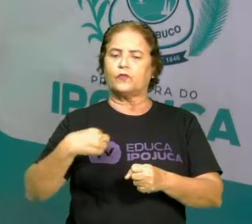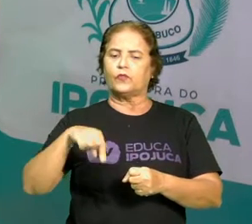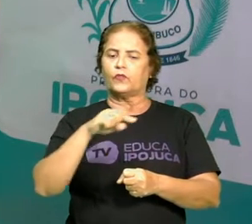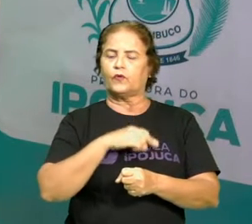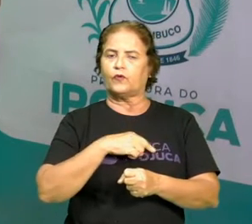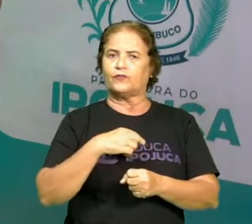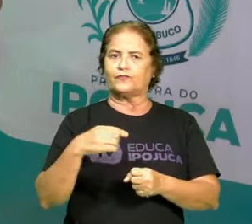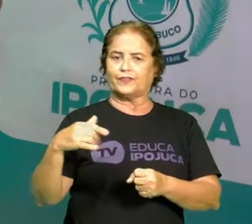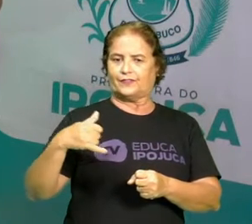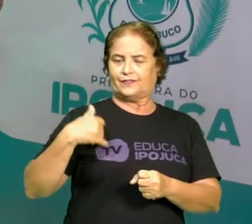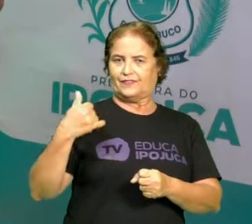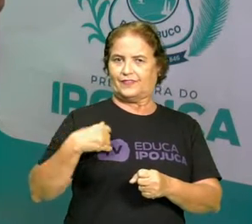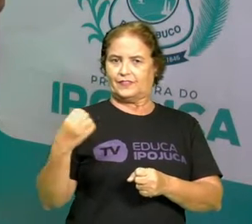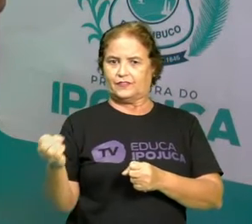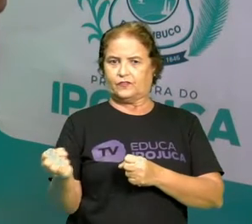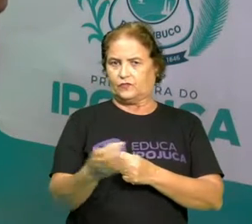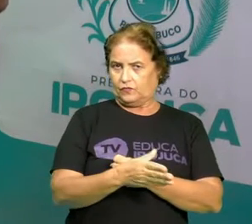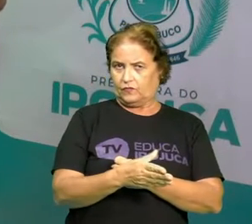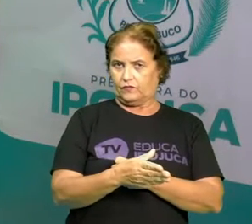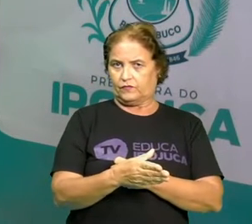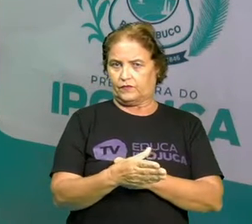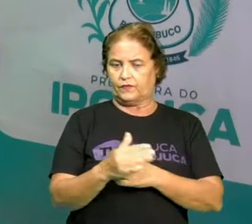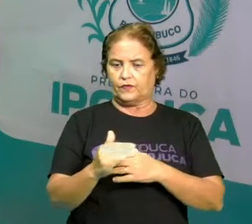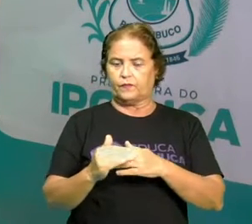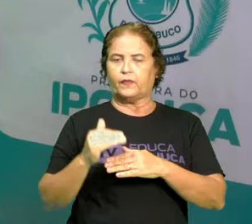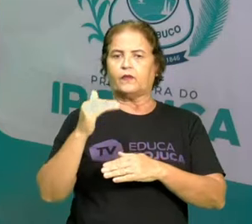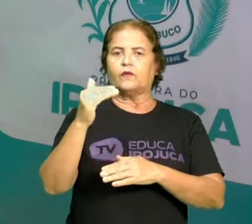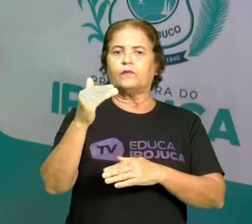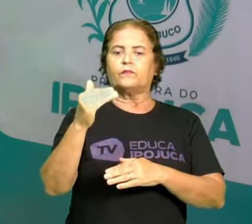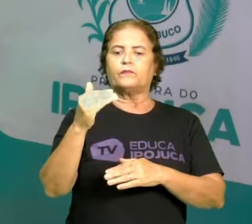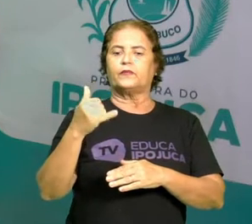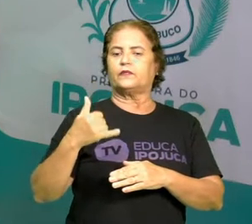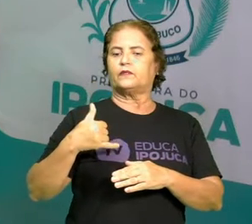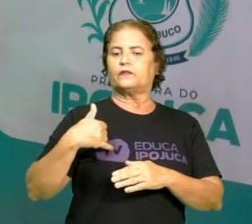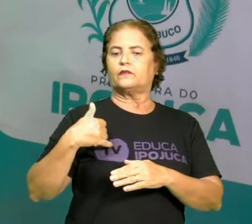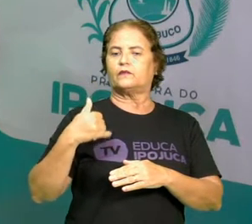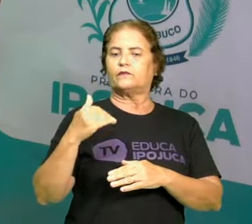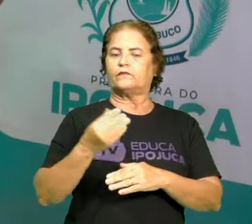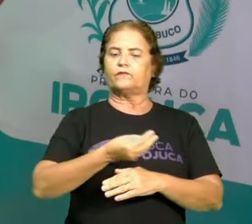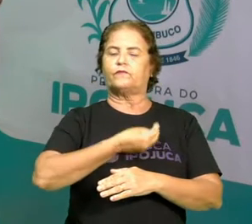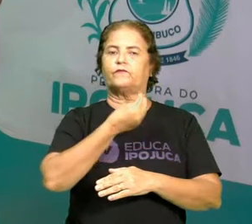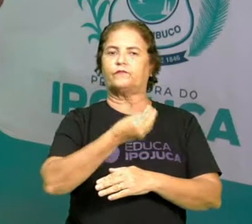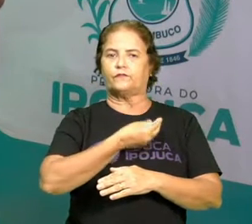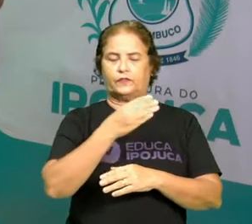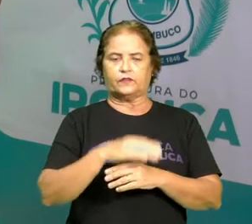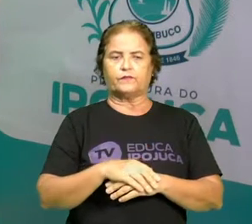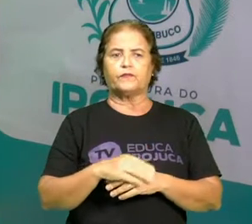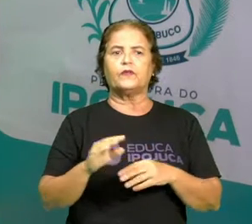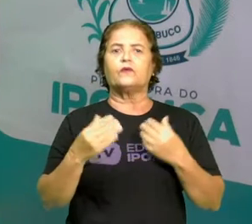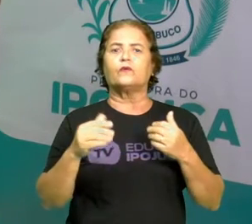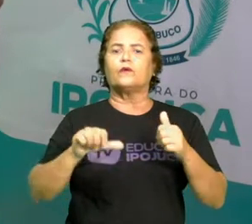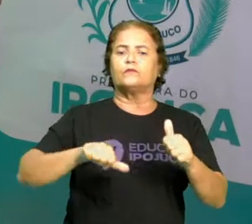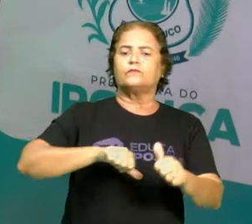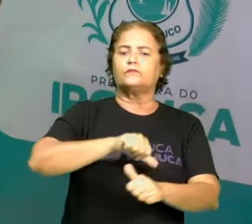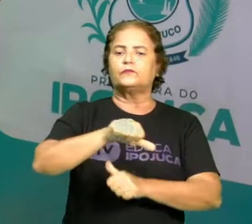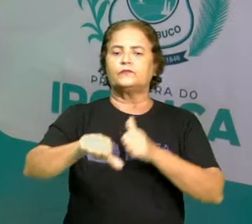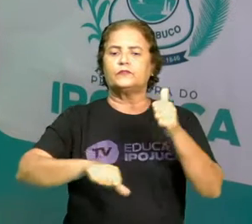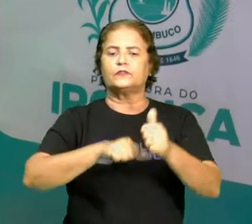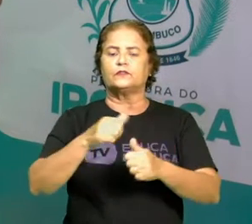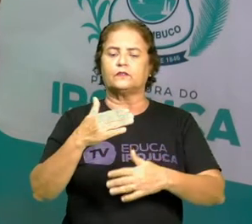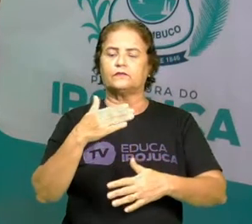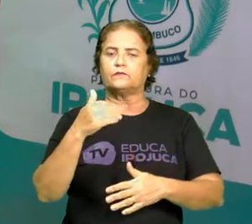portanto a gente aumenta mais um ano de vida. E quais são as mudanças, as diferenças que acontecem com o nosso corpo?